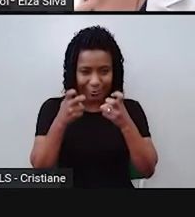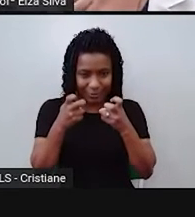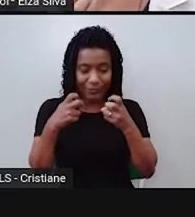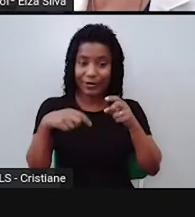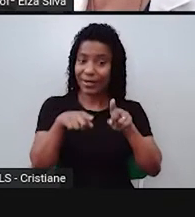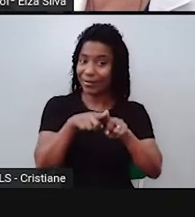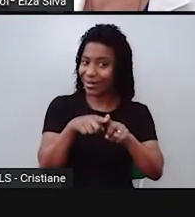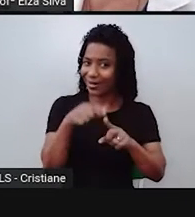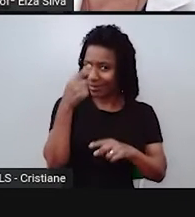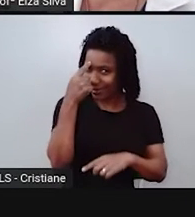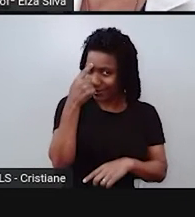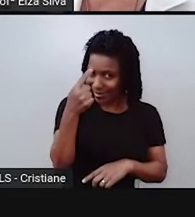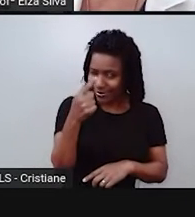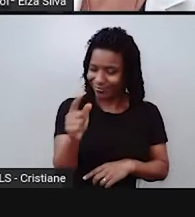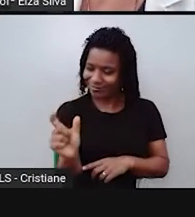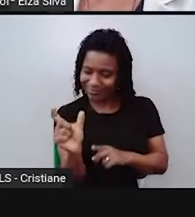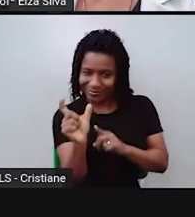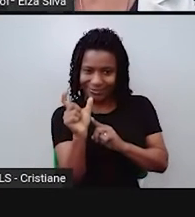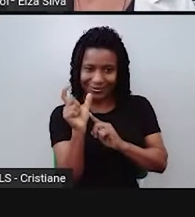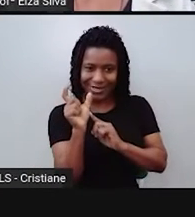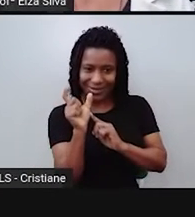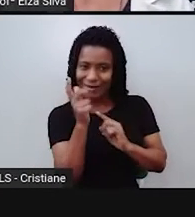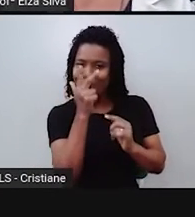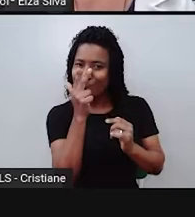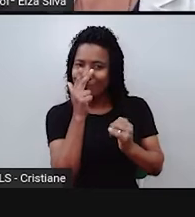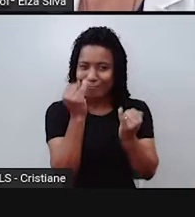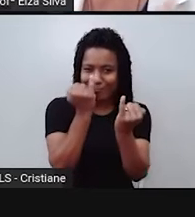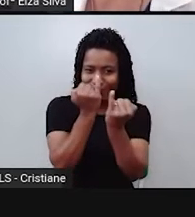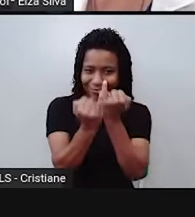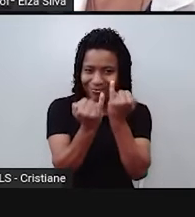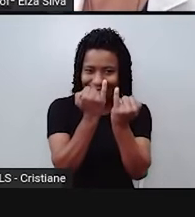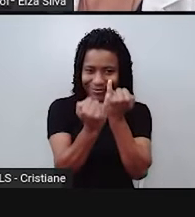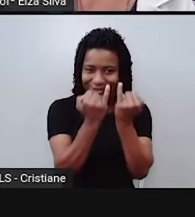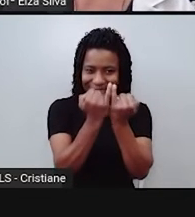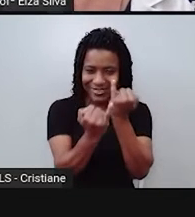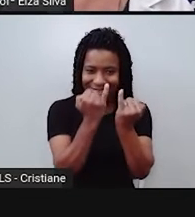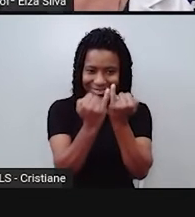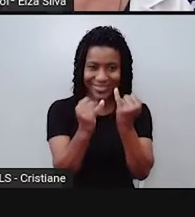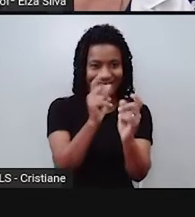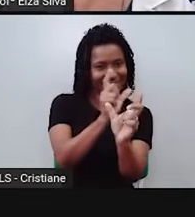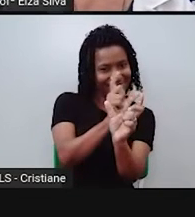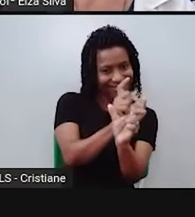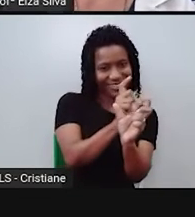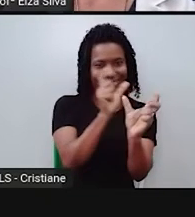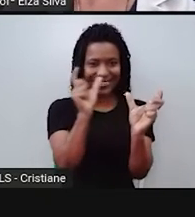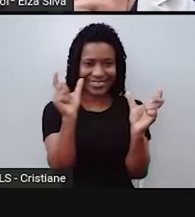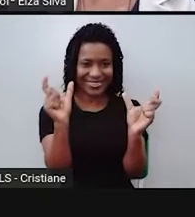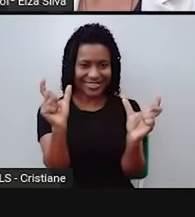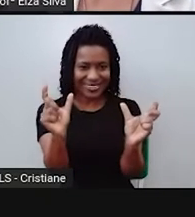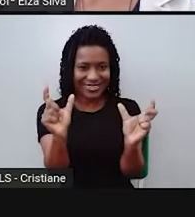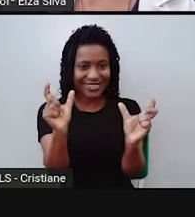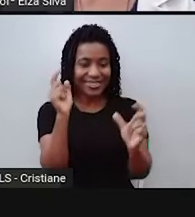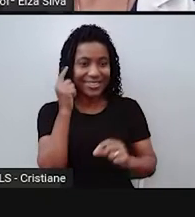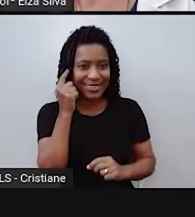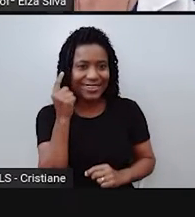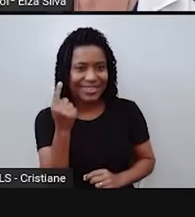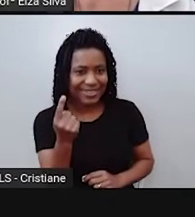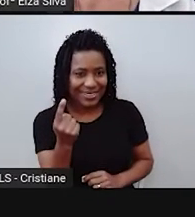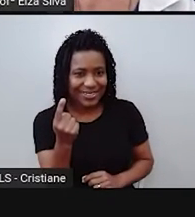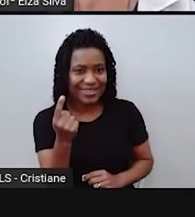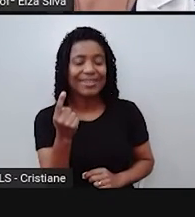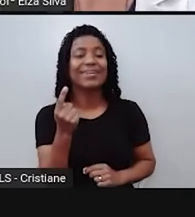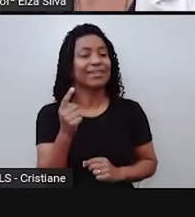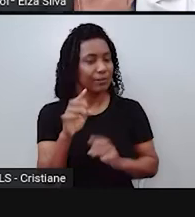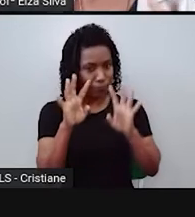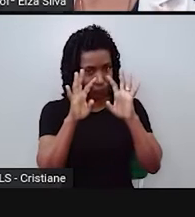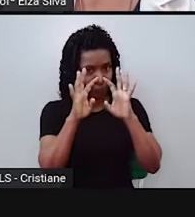daquelas palavrinhas que são cognatas, ou seja, se parecem com palavras de nossa língua, para nós conseguimos entender,